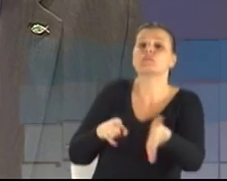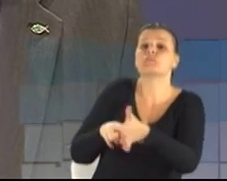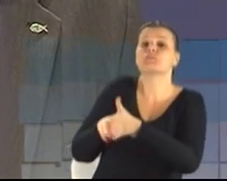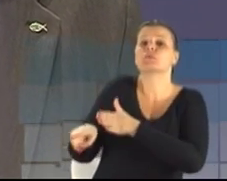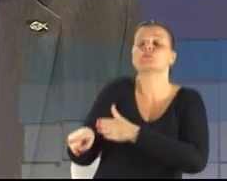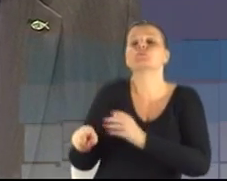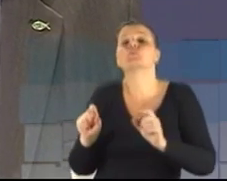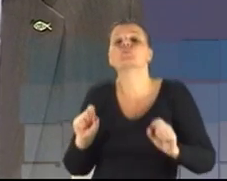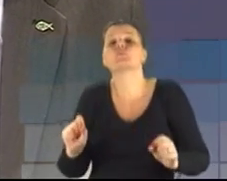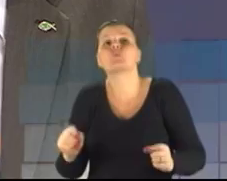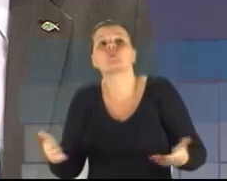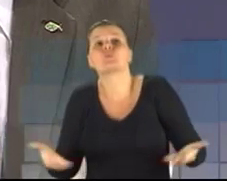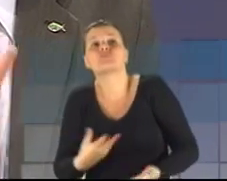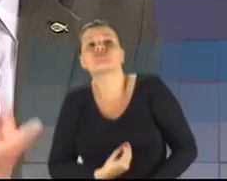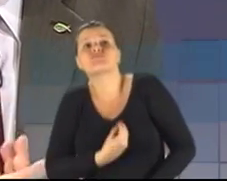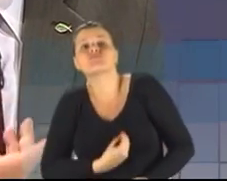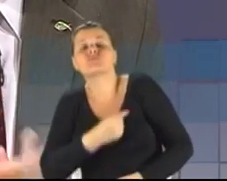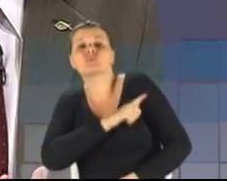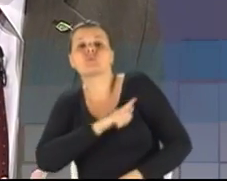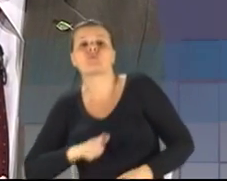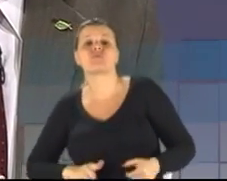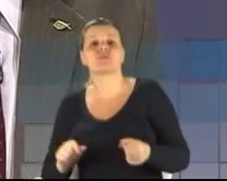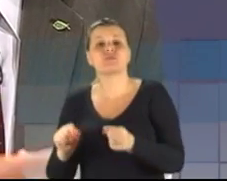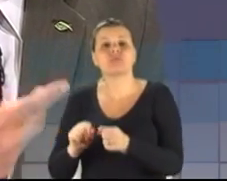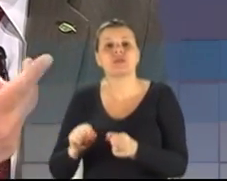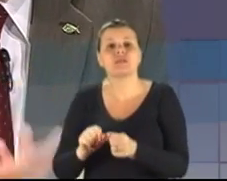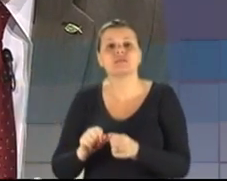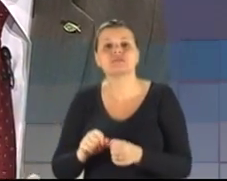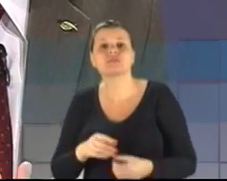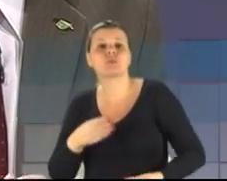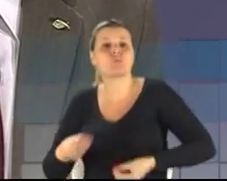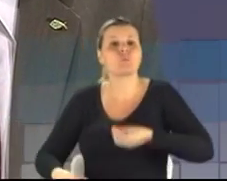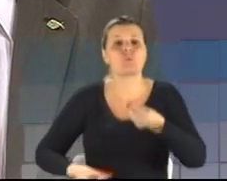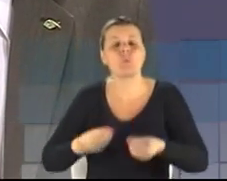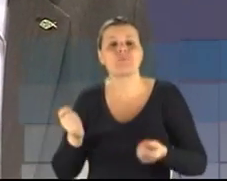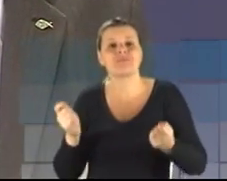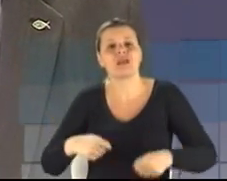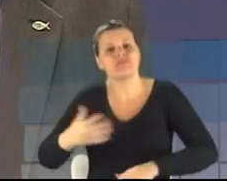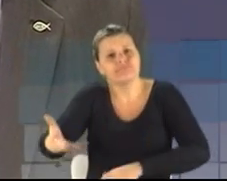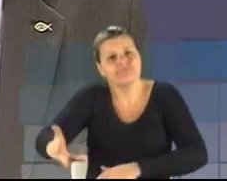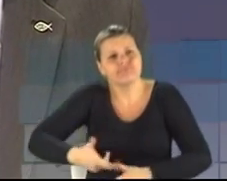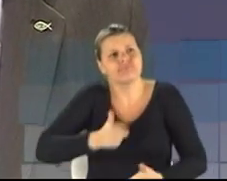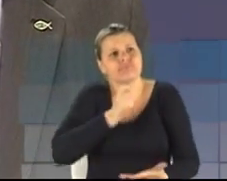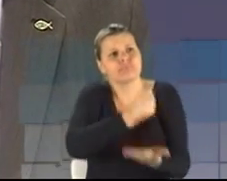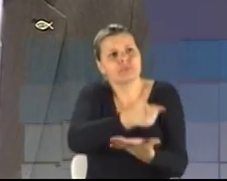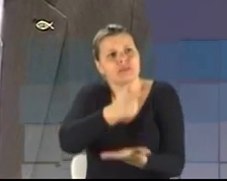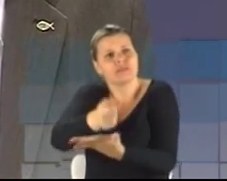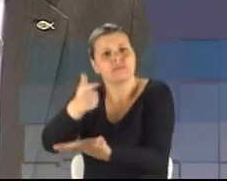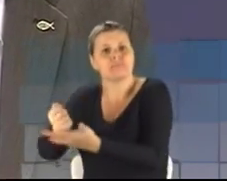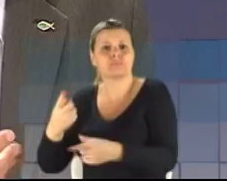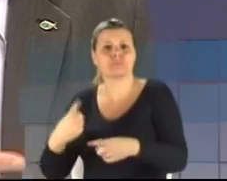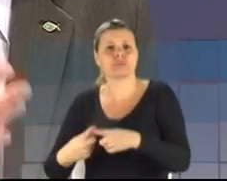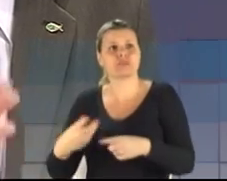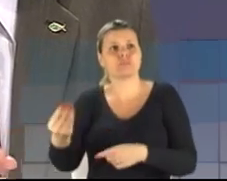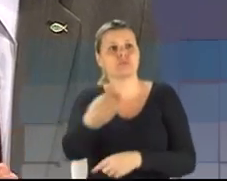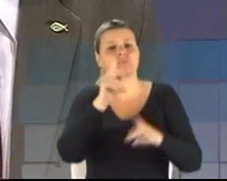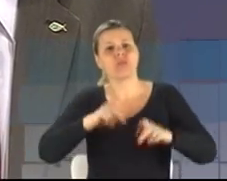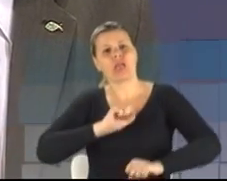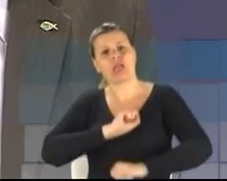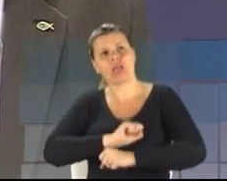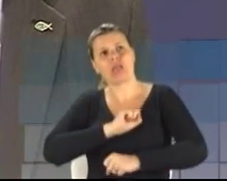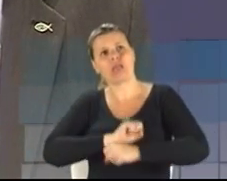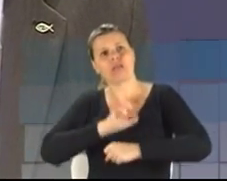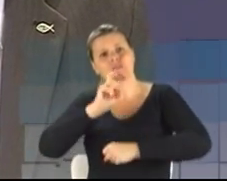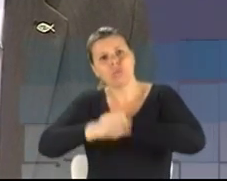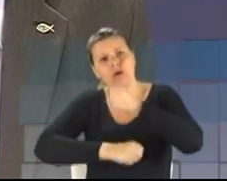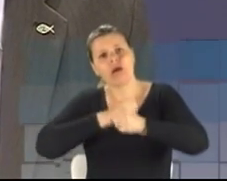tem feito e como se pode agilizar esses pagamentos, já que tem pessoas esperando 5, 6 anos